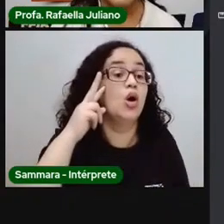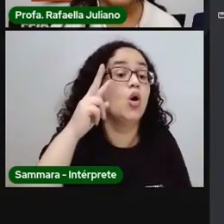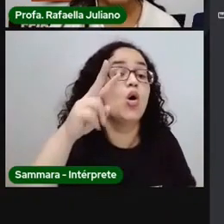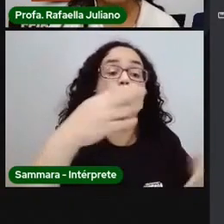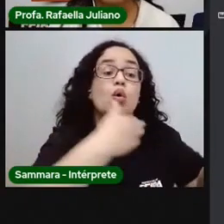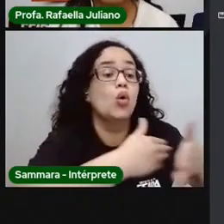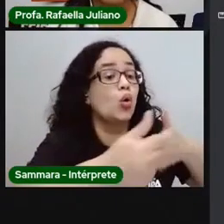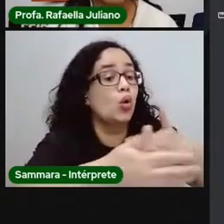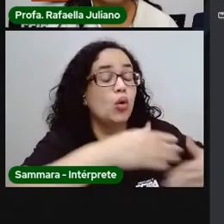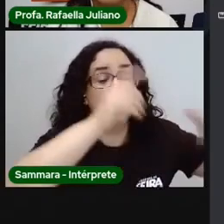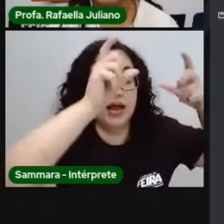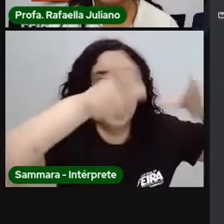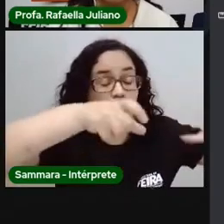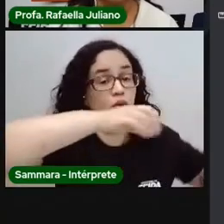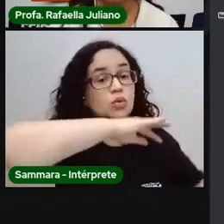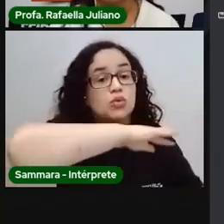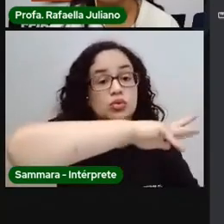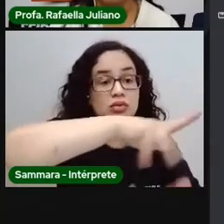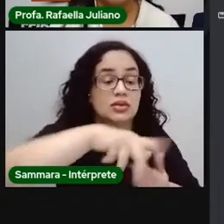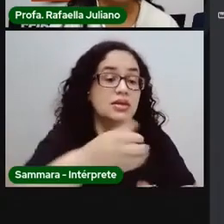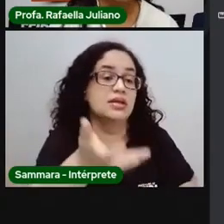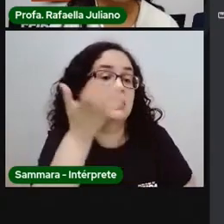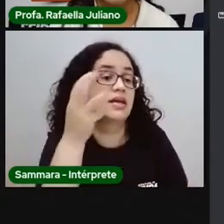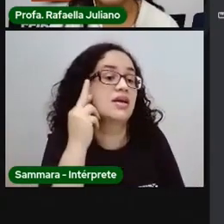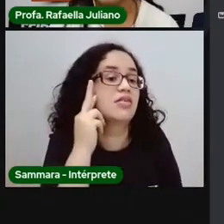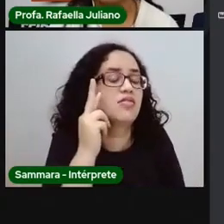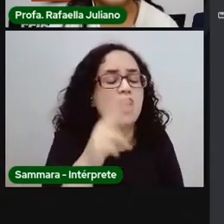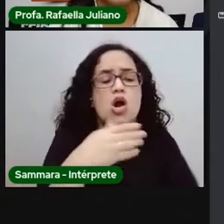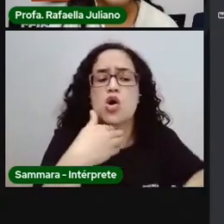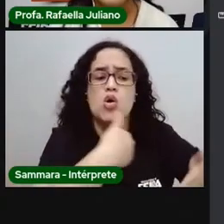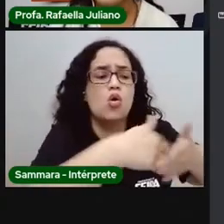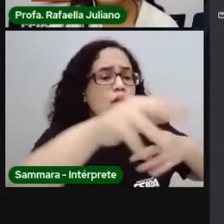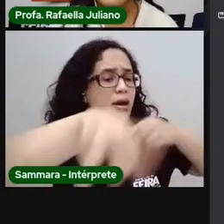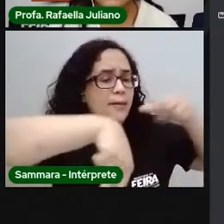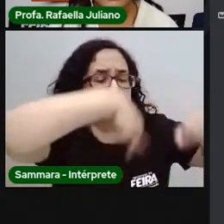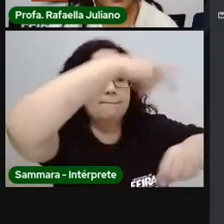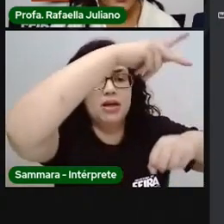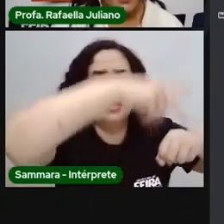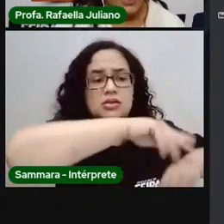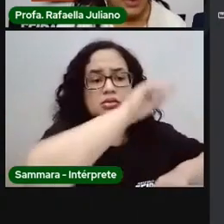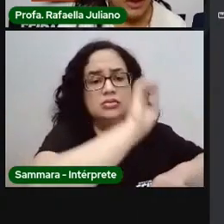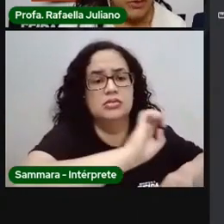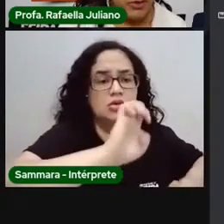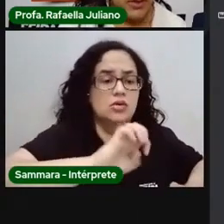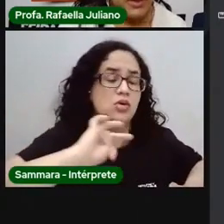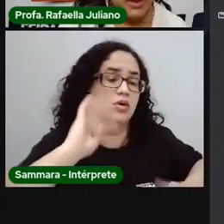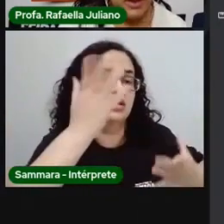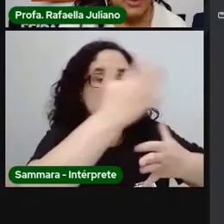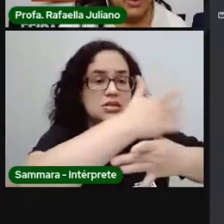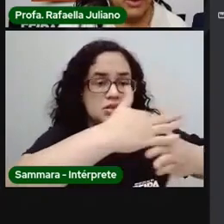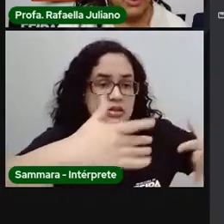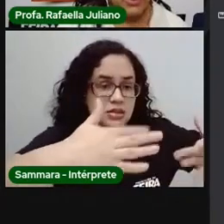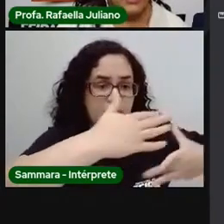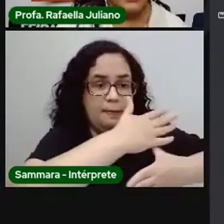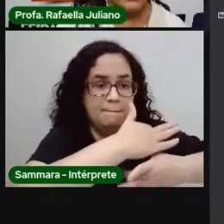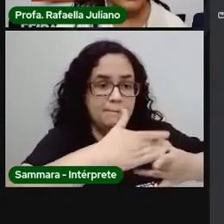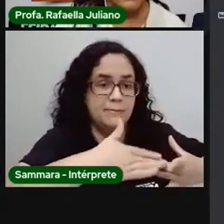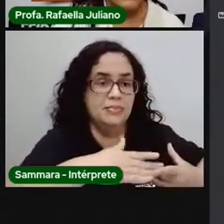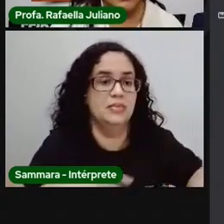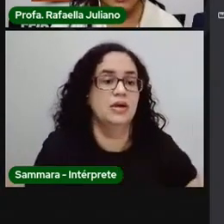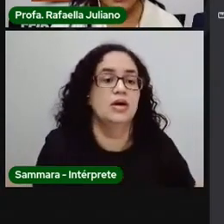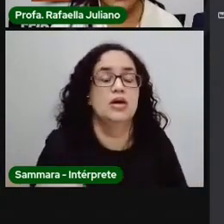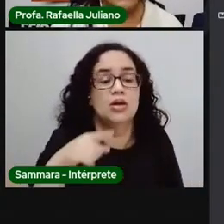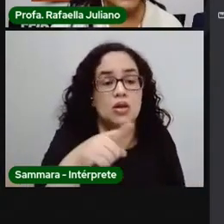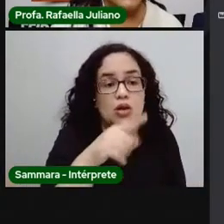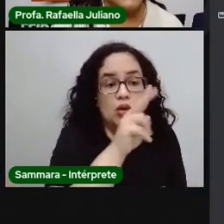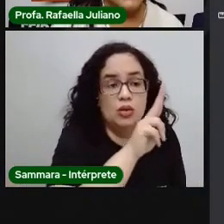lugar do mundo que vocês queiram ver, qualquer país, qualquer estado, qualquer cidade. Eu vou começar digitando aqui, ó,